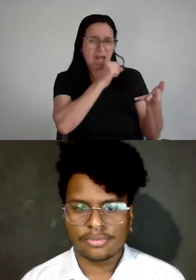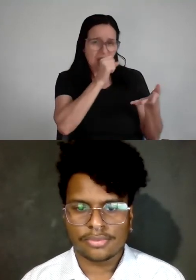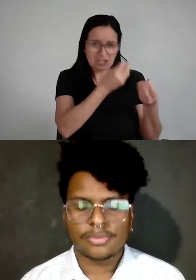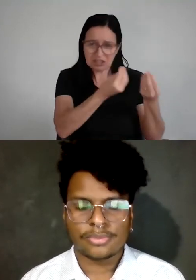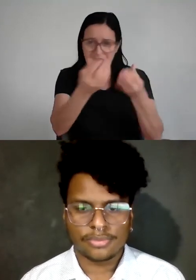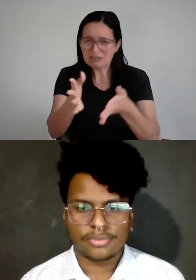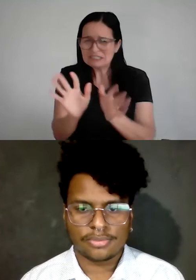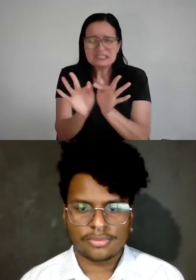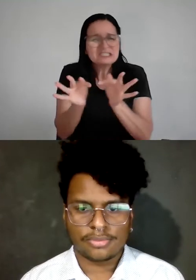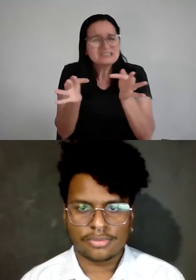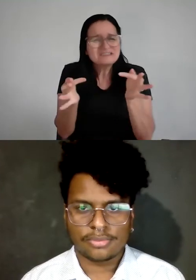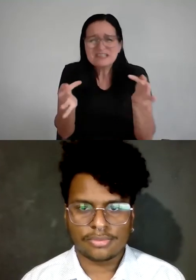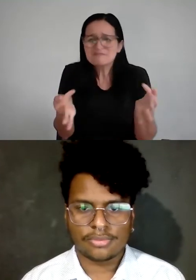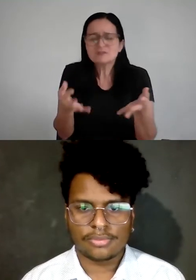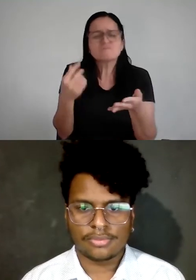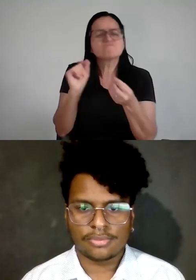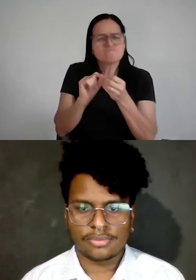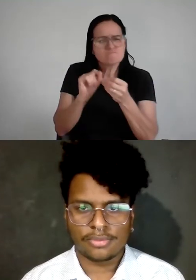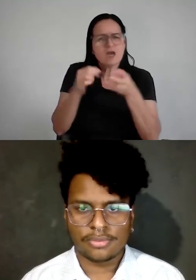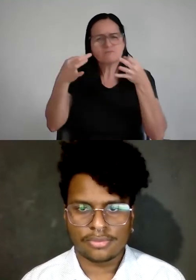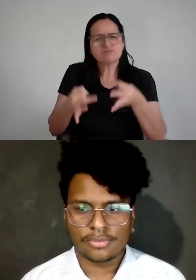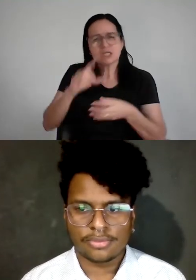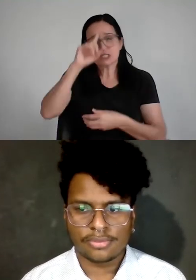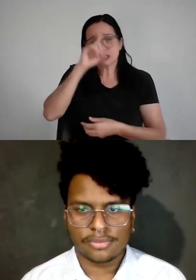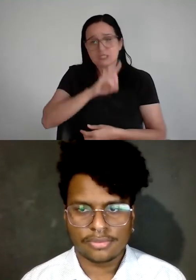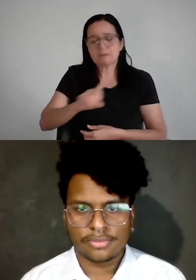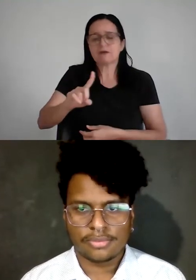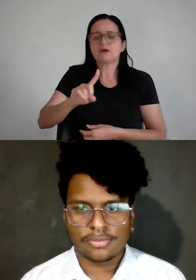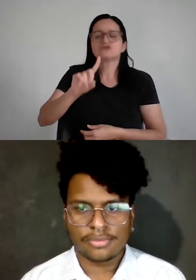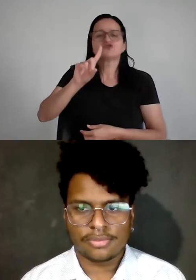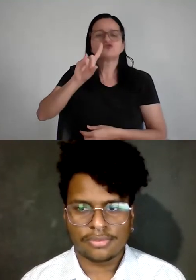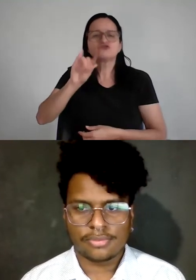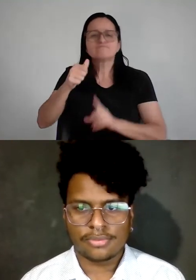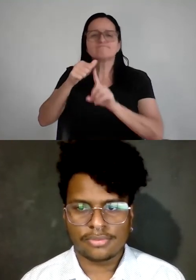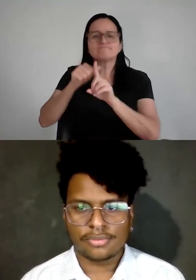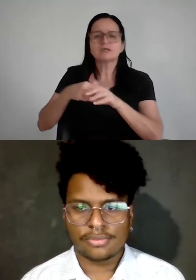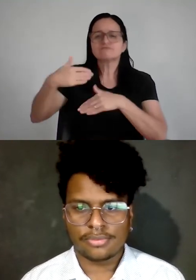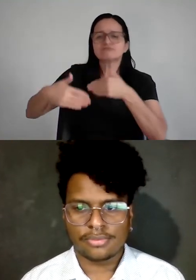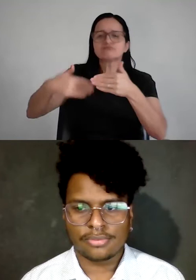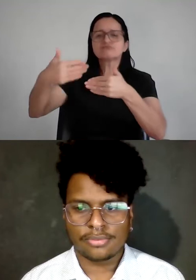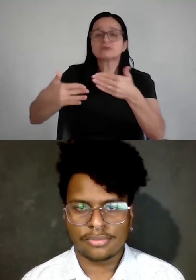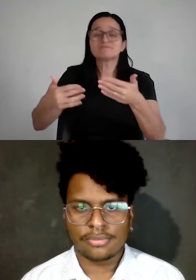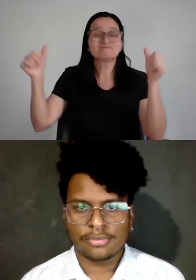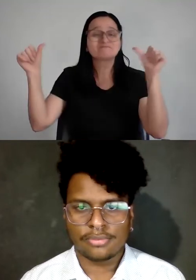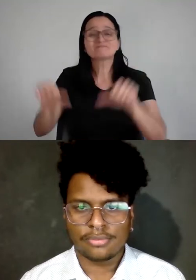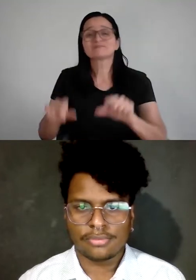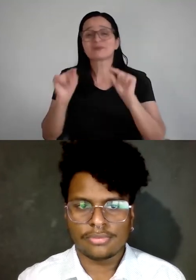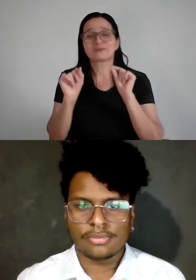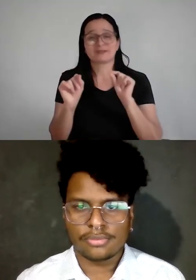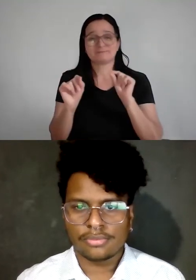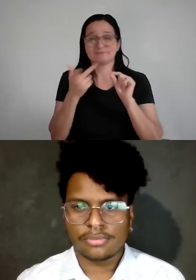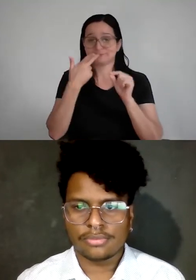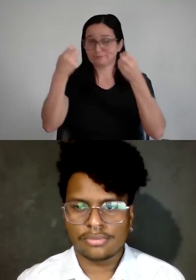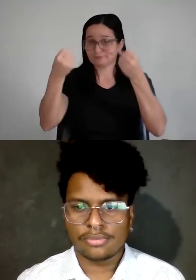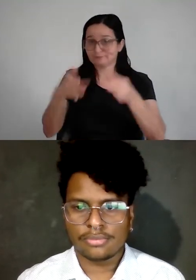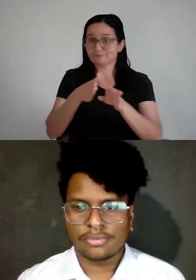pequena, e eu vou lá e entrego, faço uma coisa da semana, do dia, do mês, porque o pior que a rapaziada faz aí, e aí eu vou falar para vocês